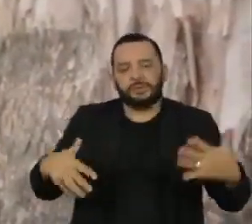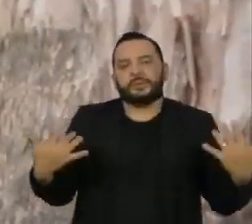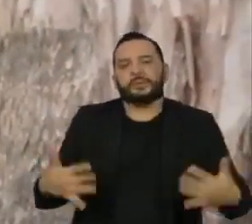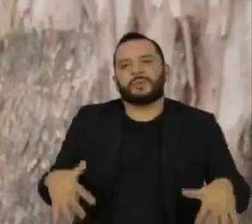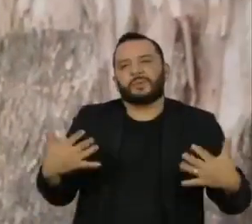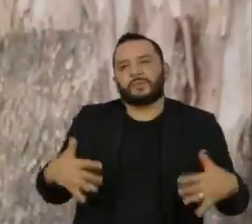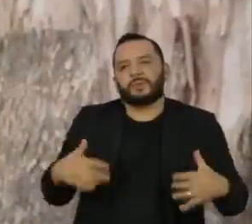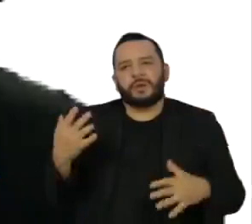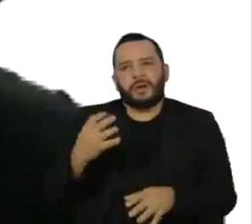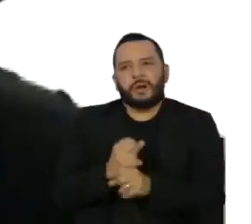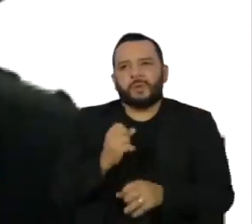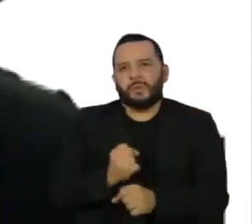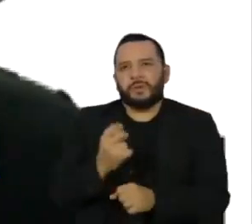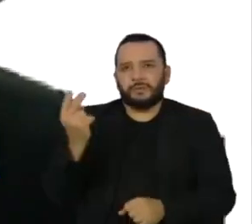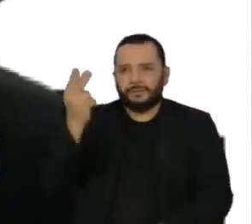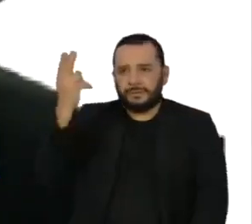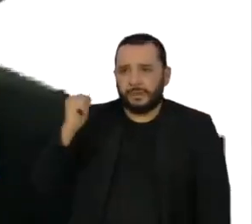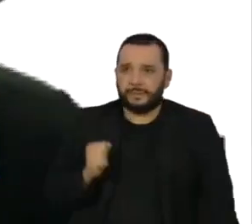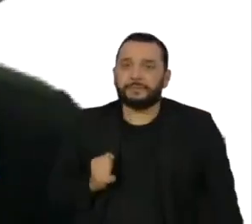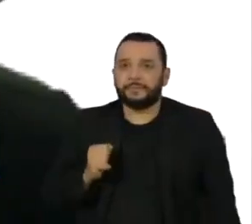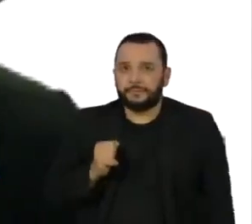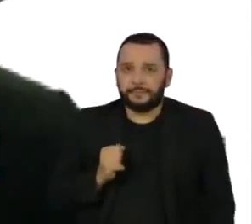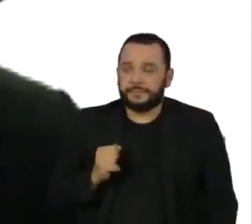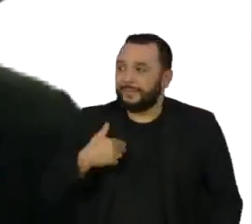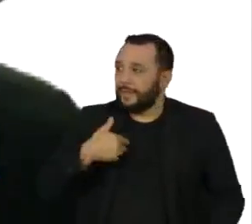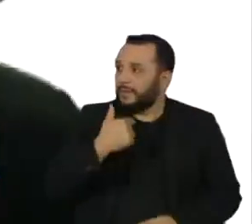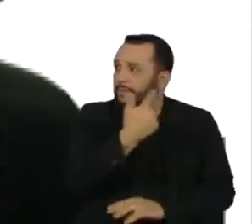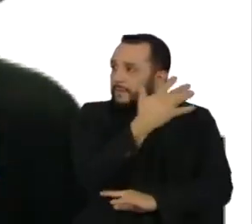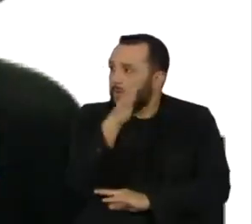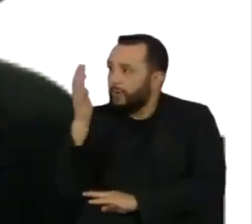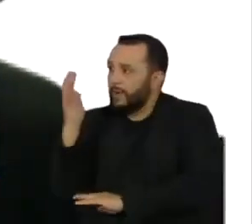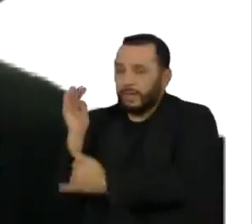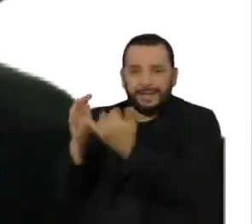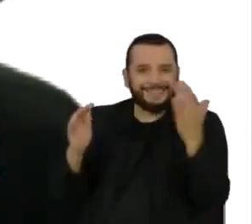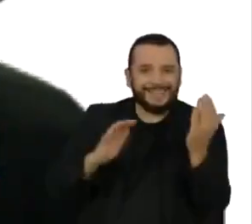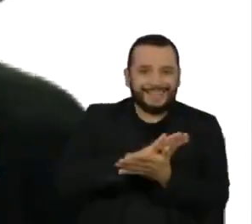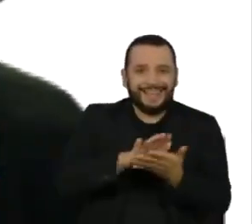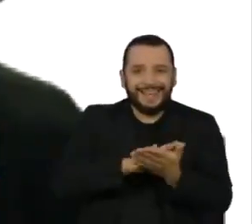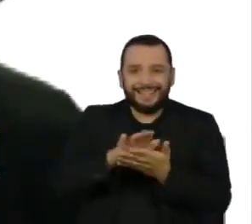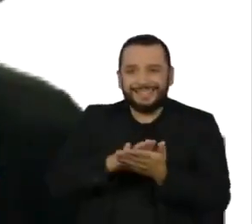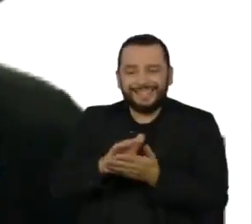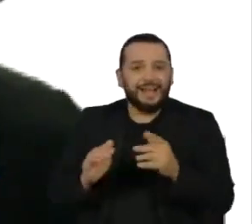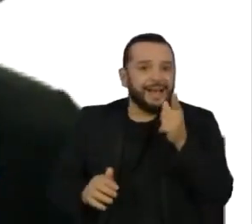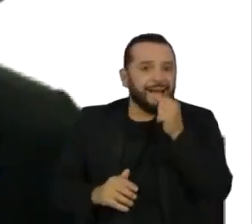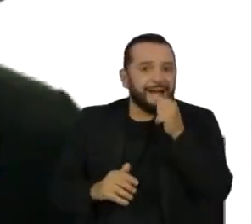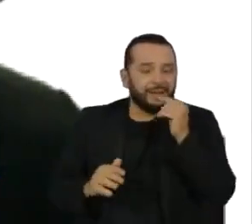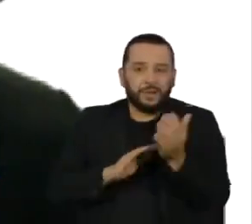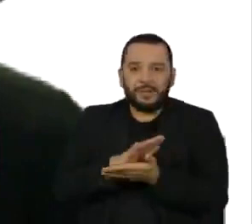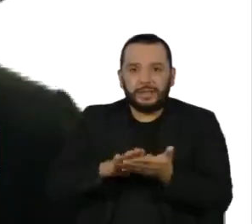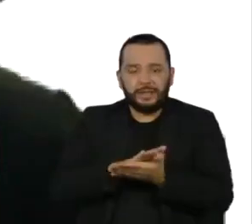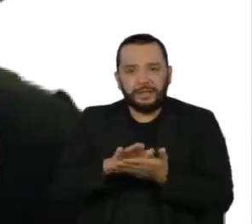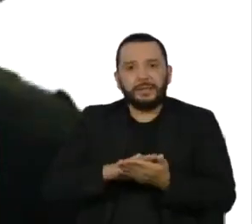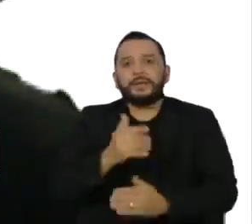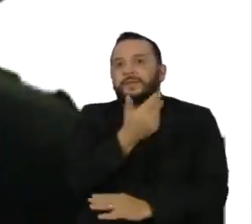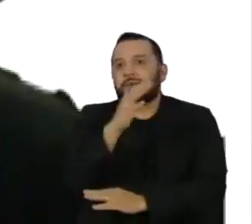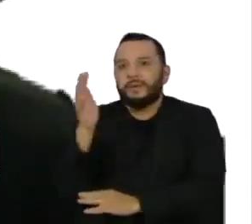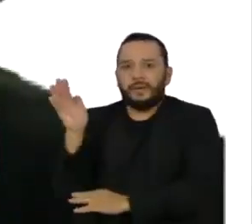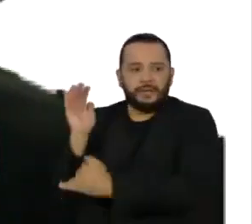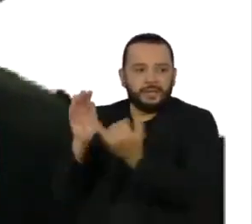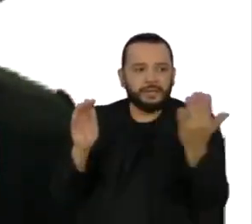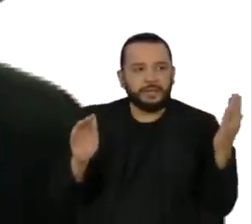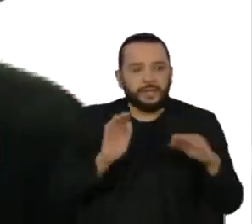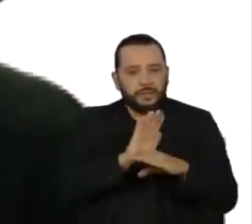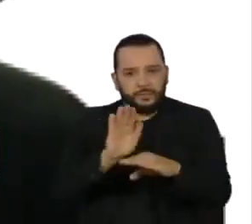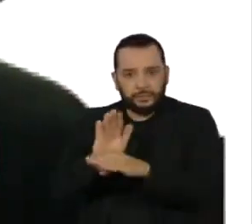incalculáveis. Sem floresta não tem água. Por quê? Porque a floresta ajuda nos períodos de chuva, nos períodos de